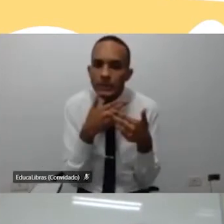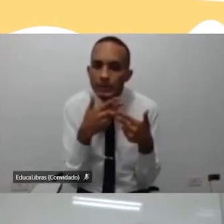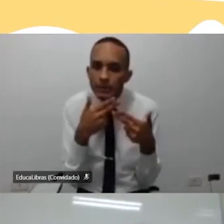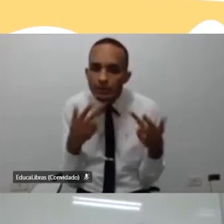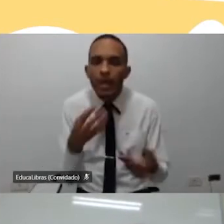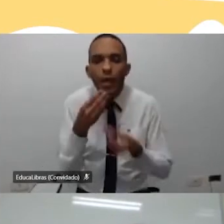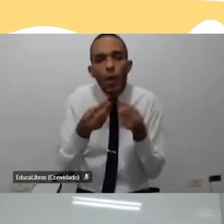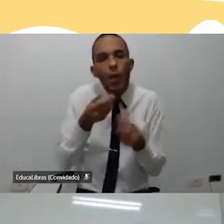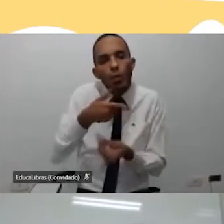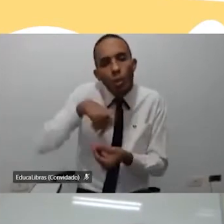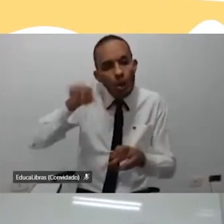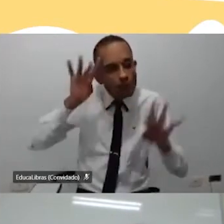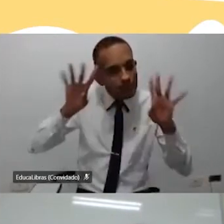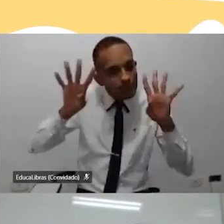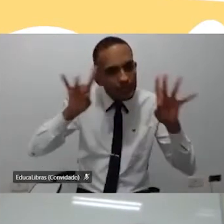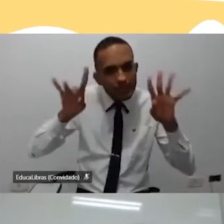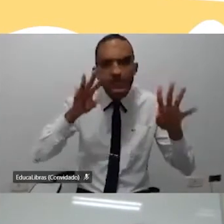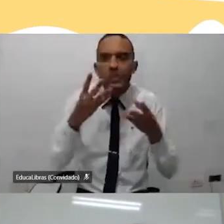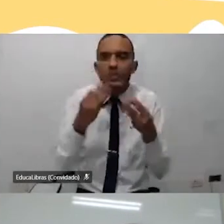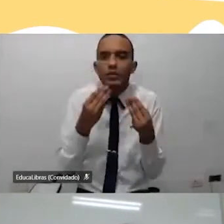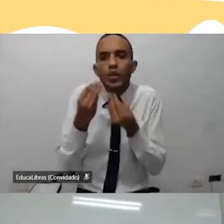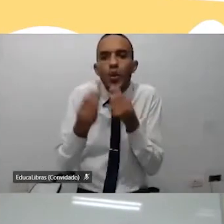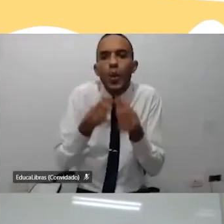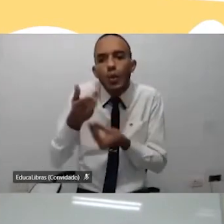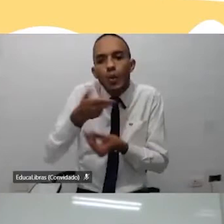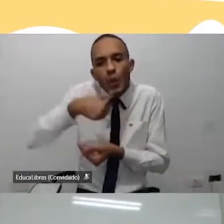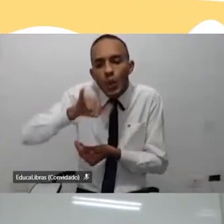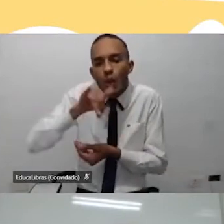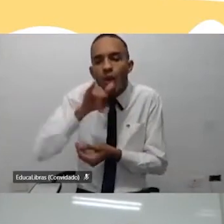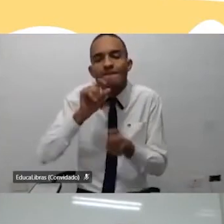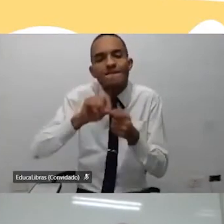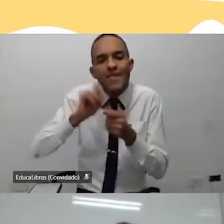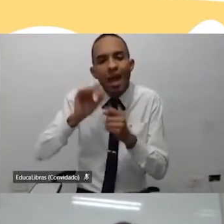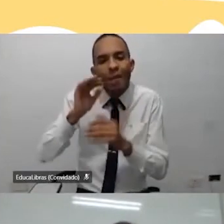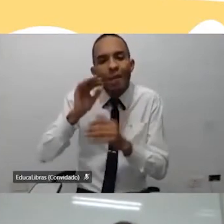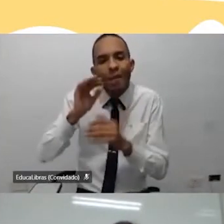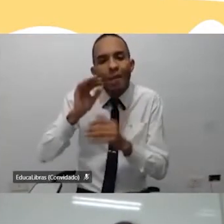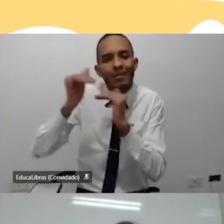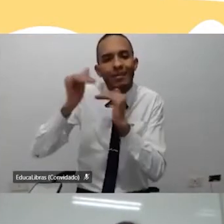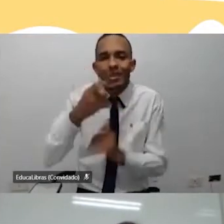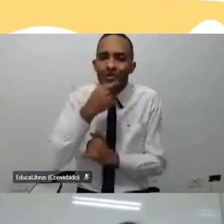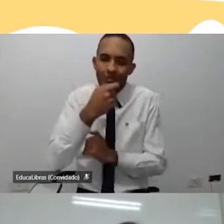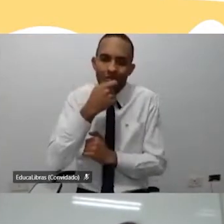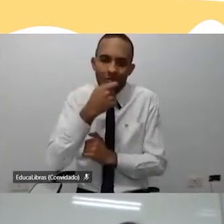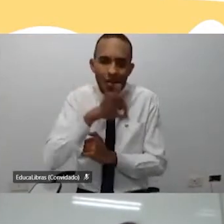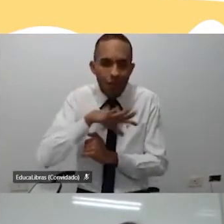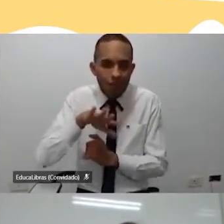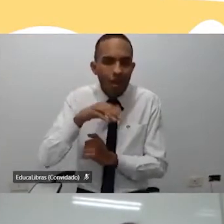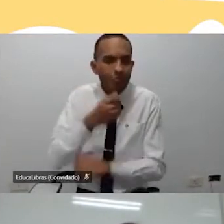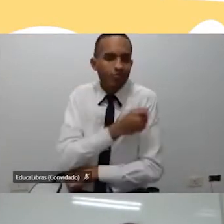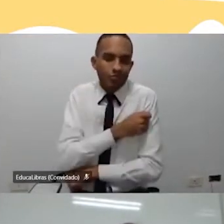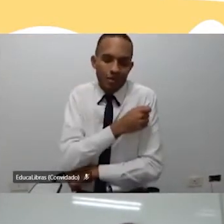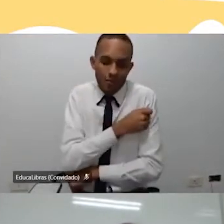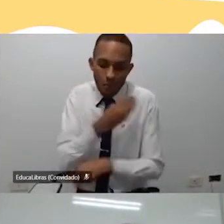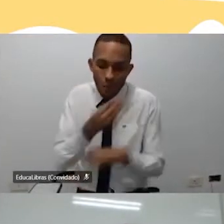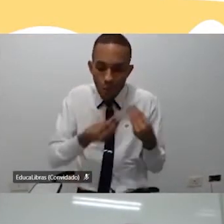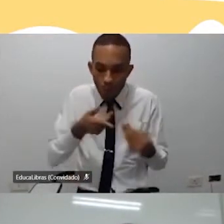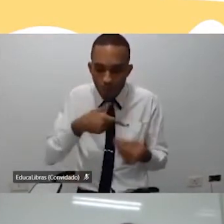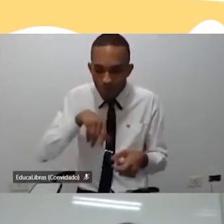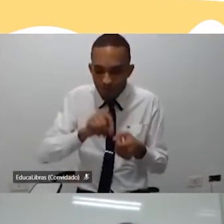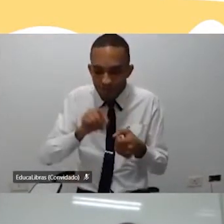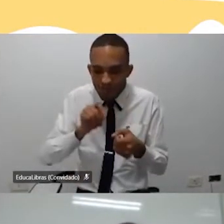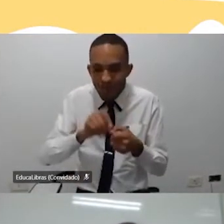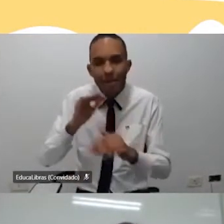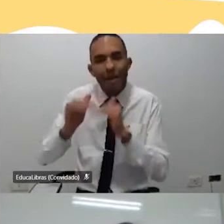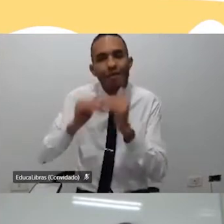onde a gente pensa muito em como é que a gente faz para desenvolver esse senso crítico nos alunos, né? Como é que a gente faz